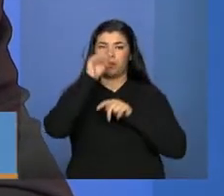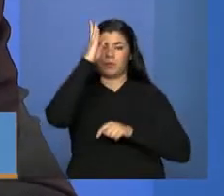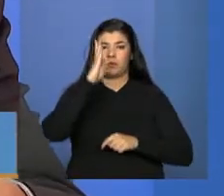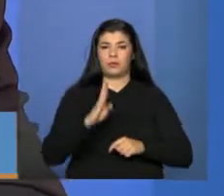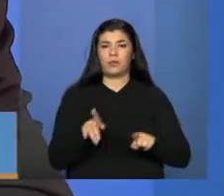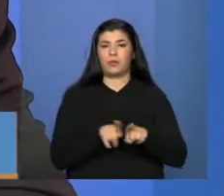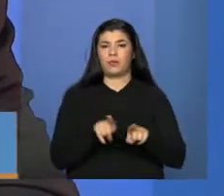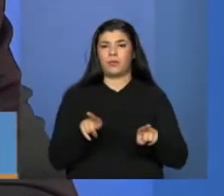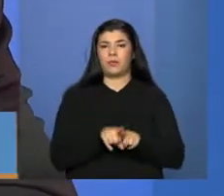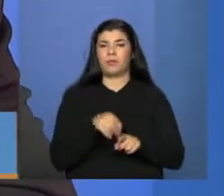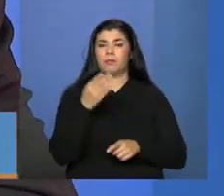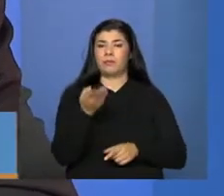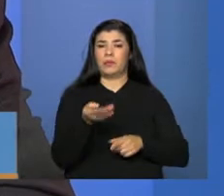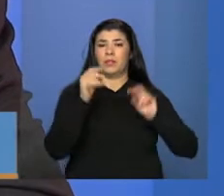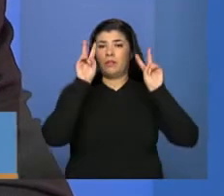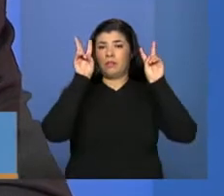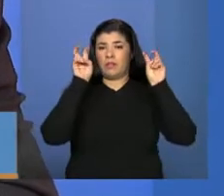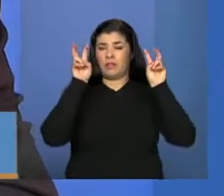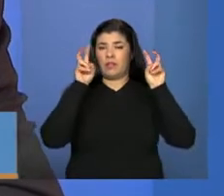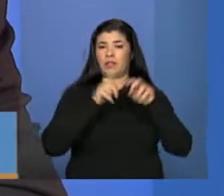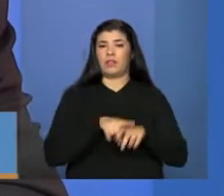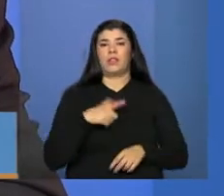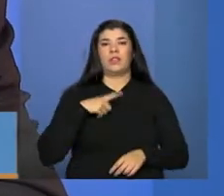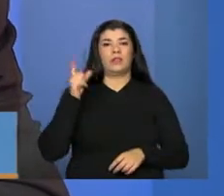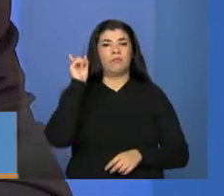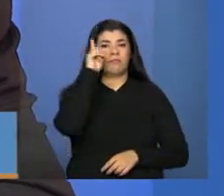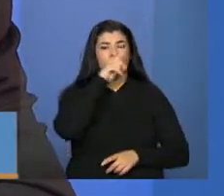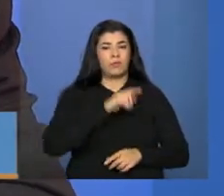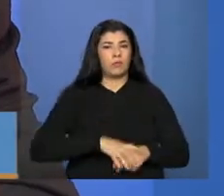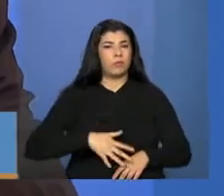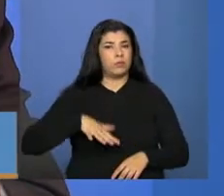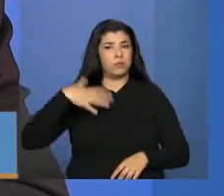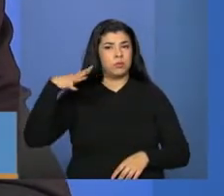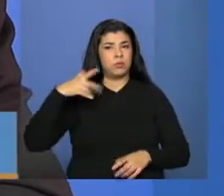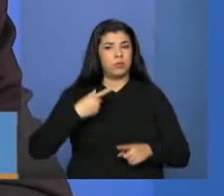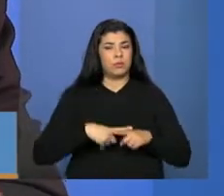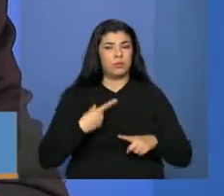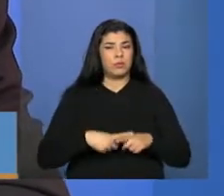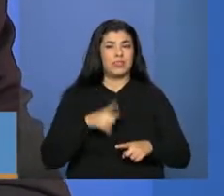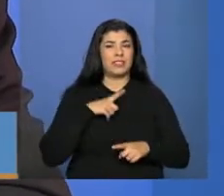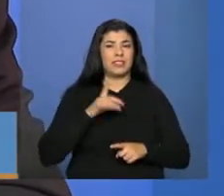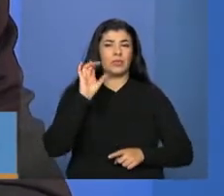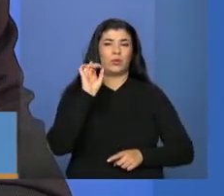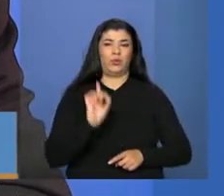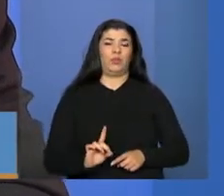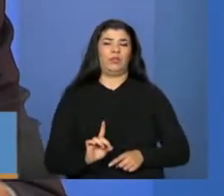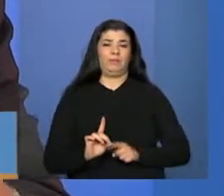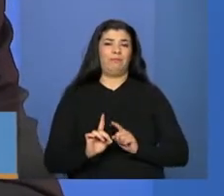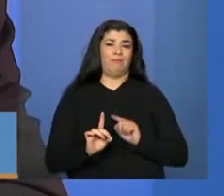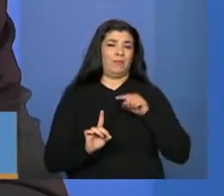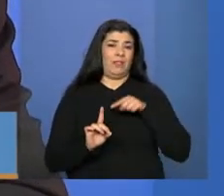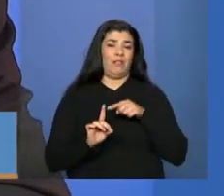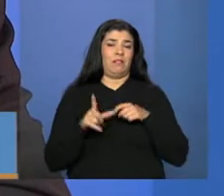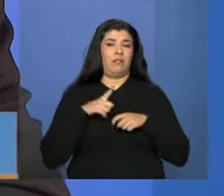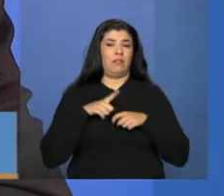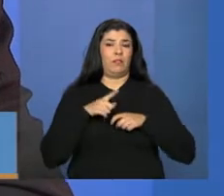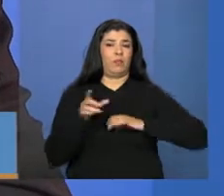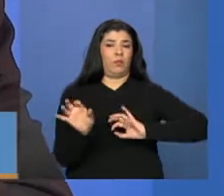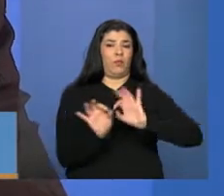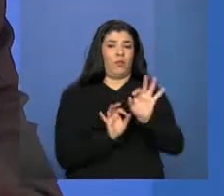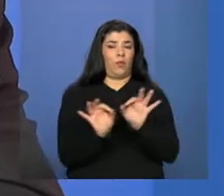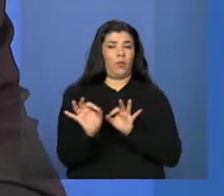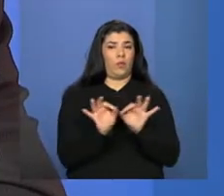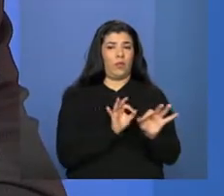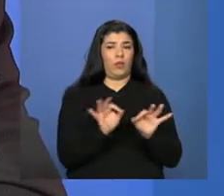E esse tema, pra gente, ele é muito caro, porque é uma área onde o direito, ele é operado, ele